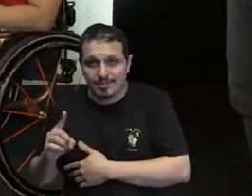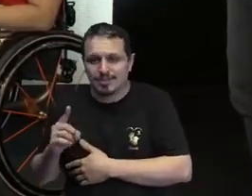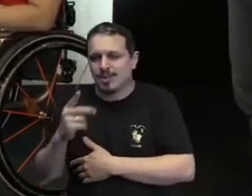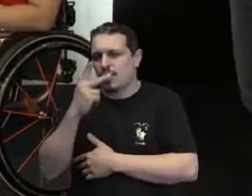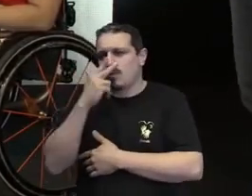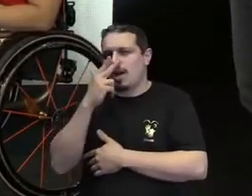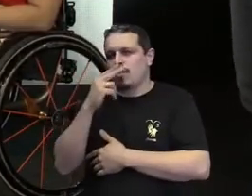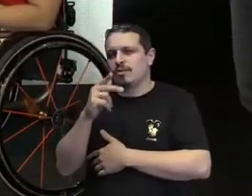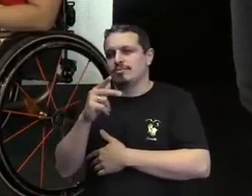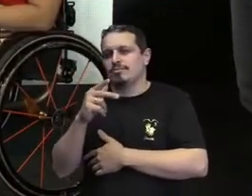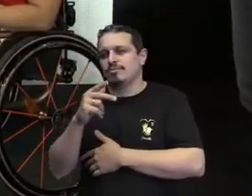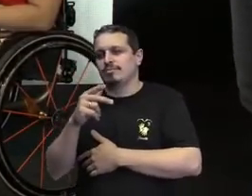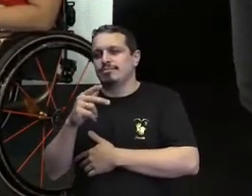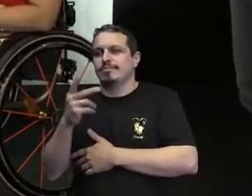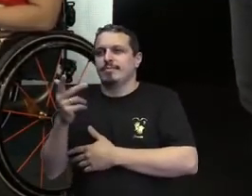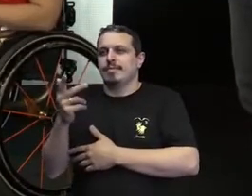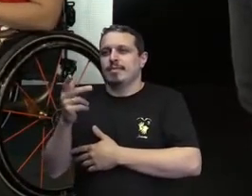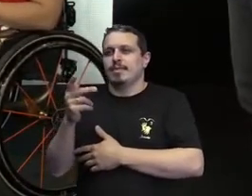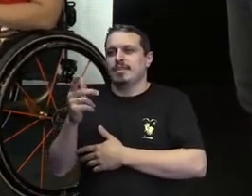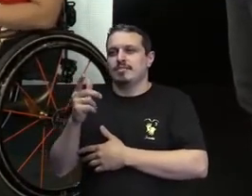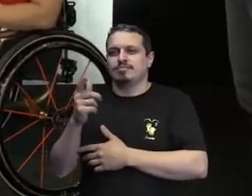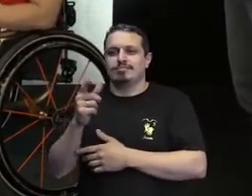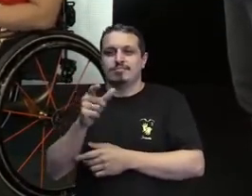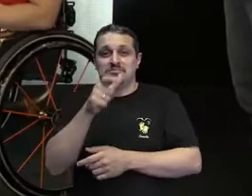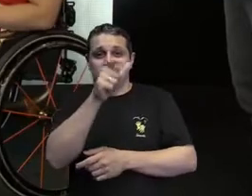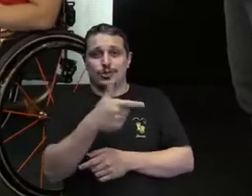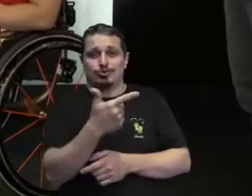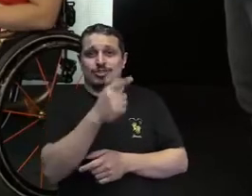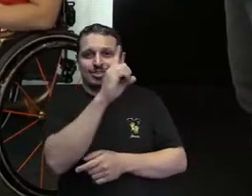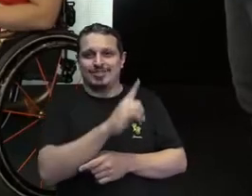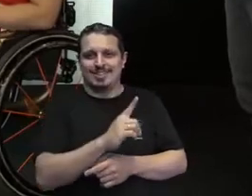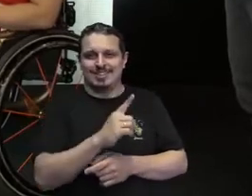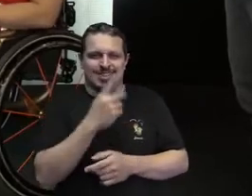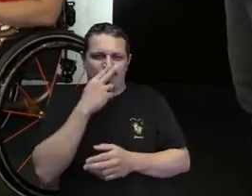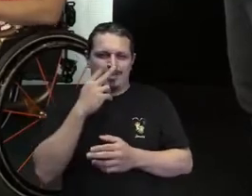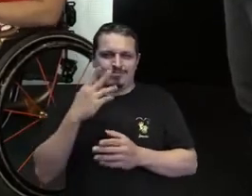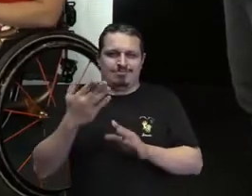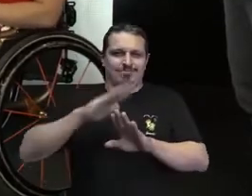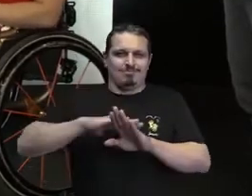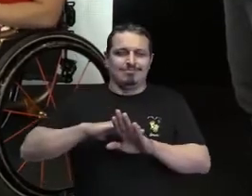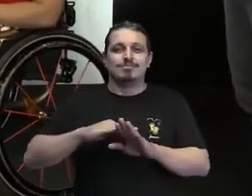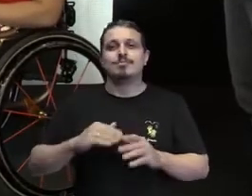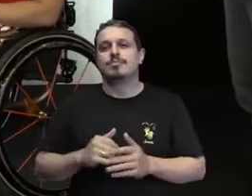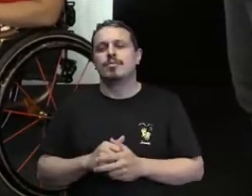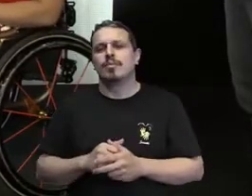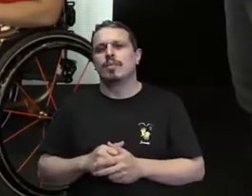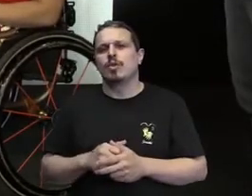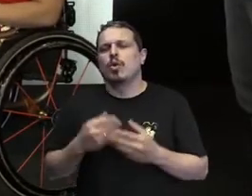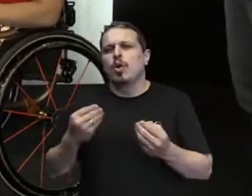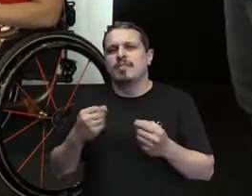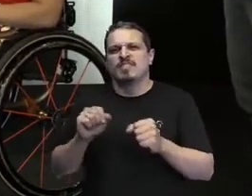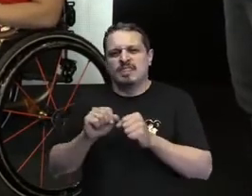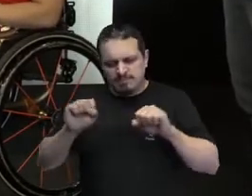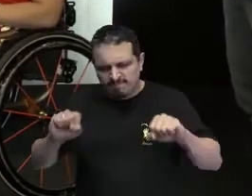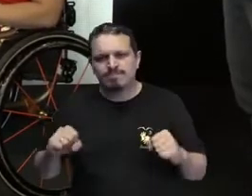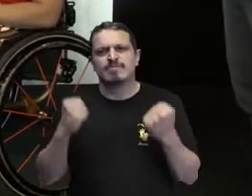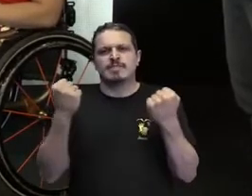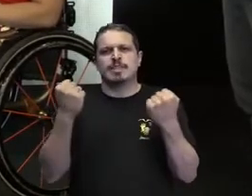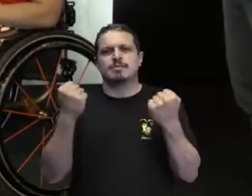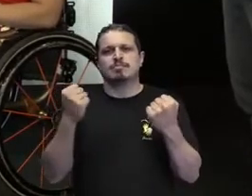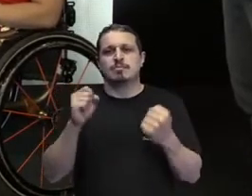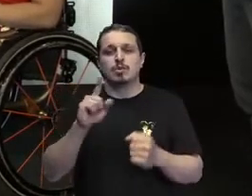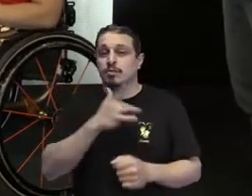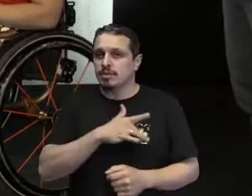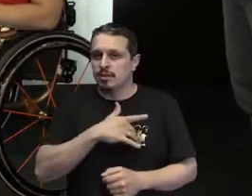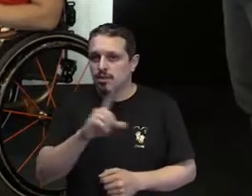muito da fala da Mari, também da Catarina, que diz que a gente não é nem herói, nem coitadinho. Eu